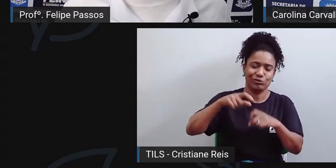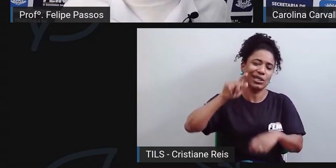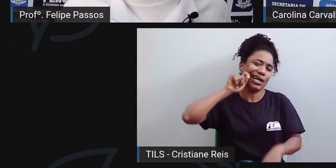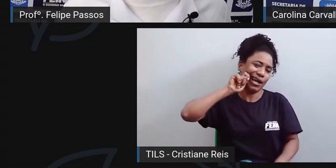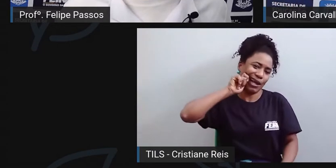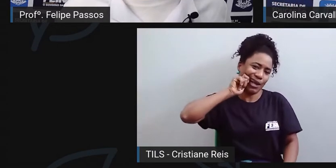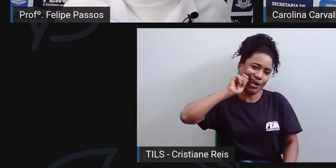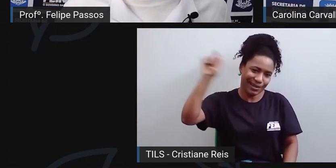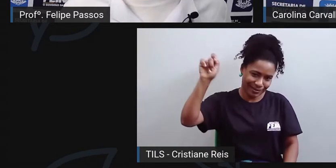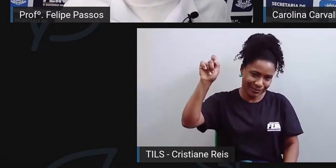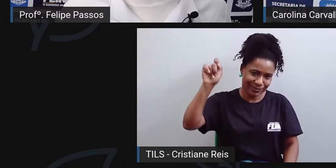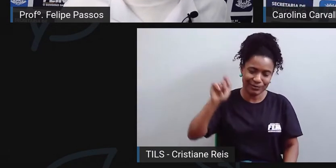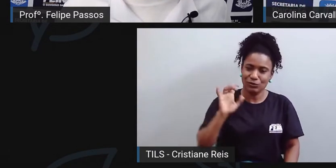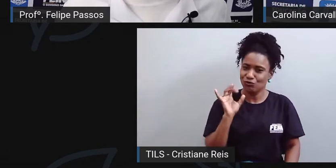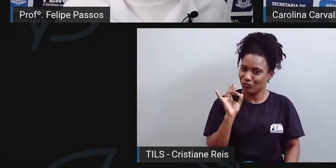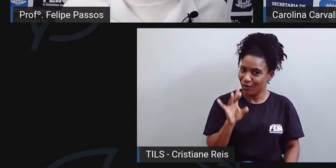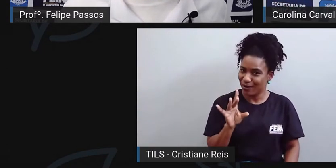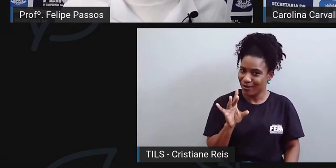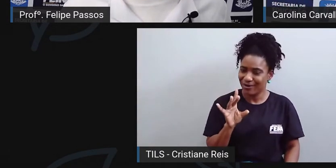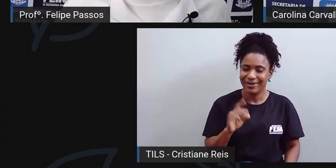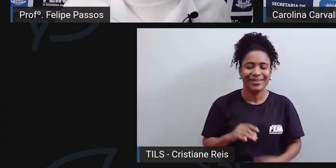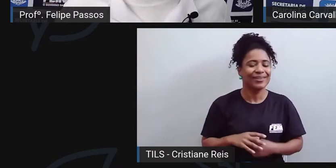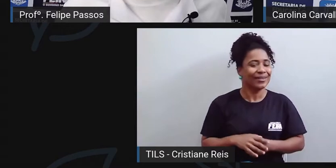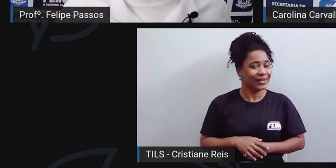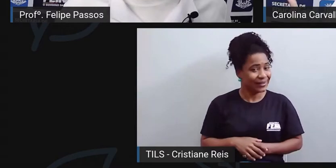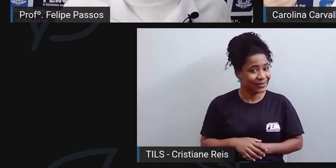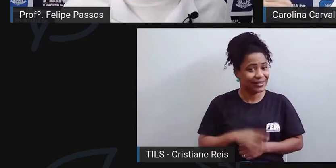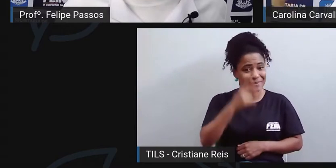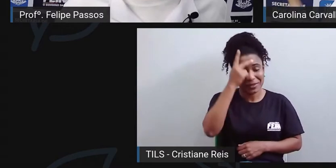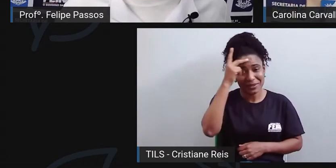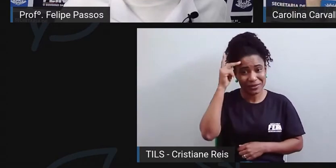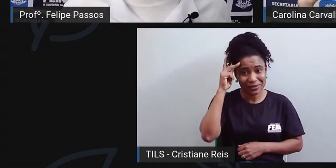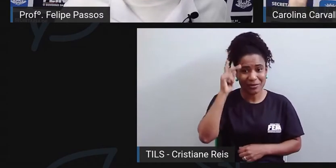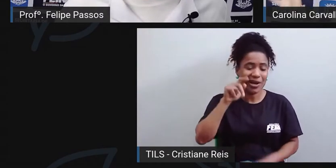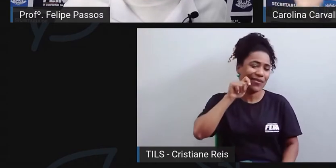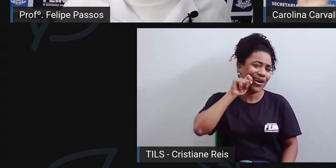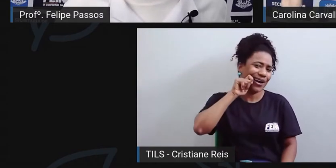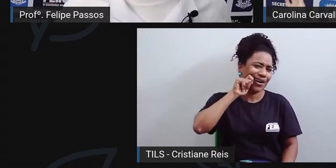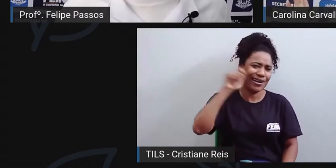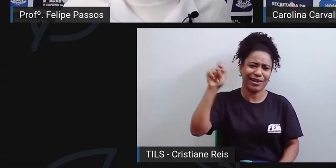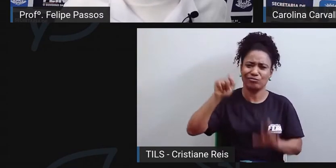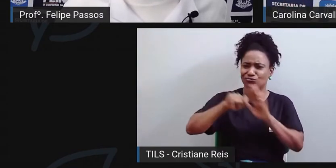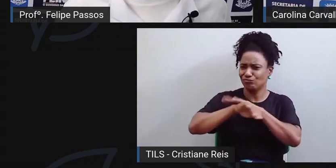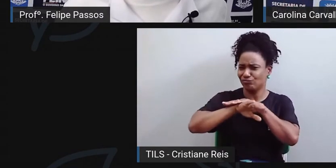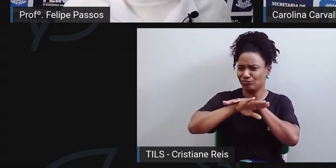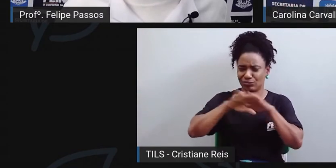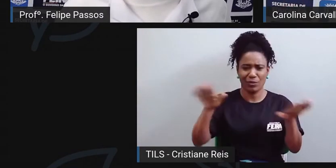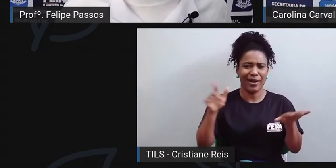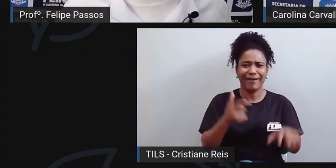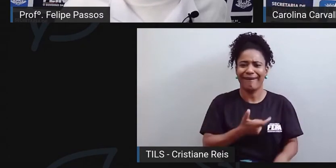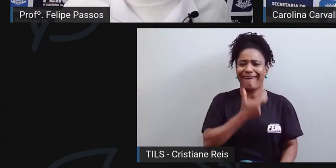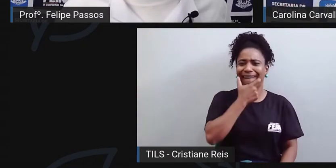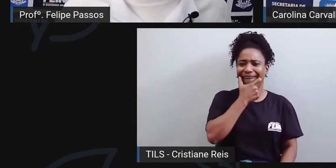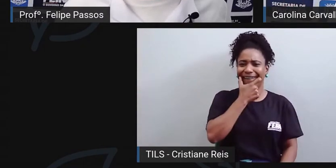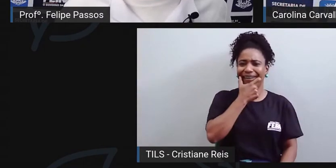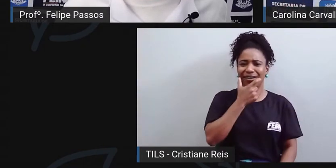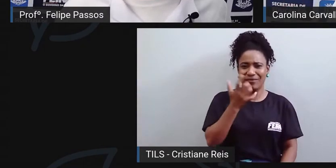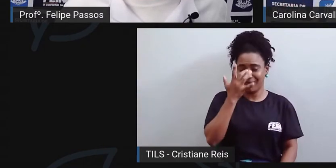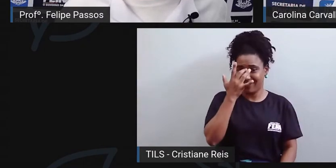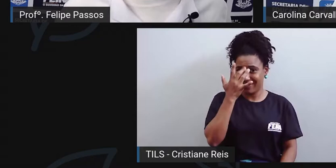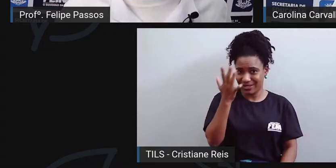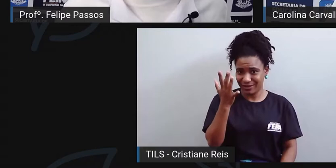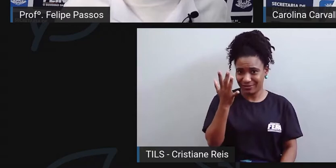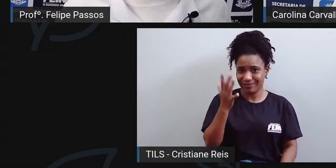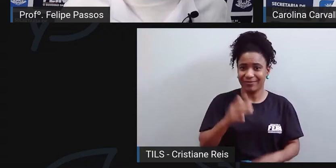extrair o meu dente. As pessoas tinham muito essa visão, vou extrair para não ter mais problema e aí eu coloco uma dentadura. E ninguém